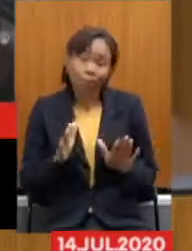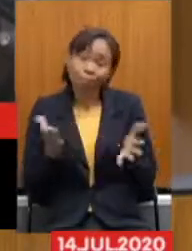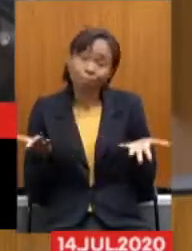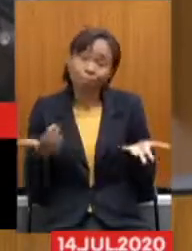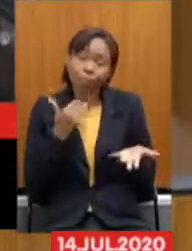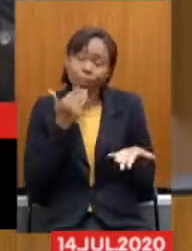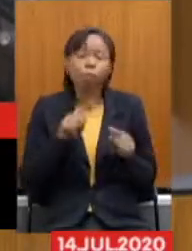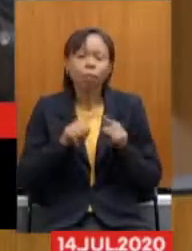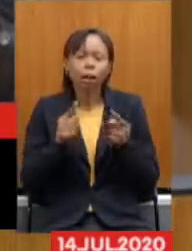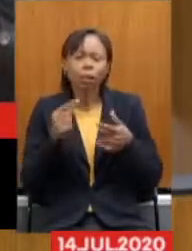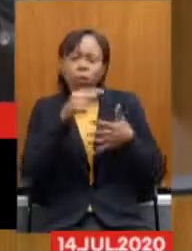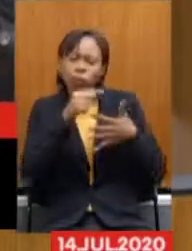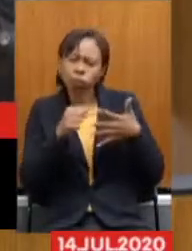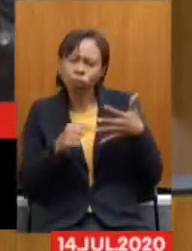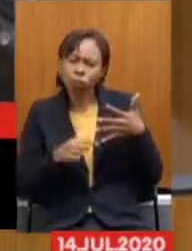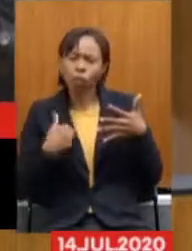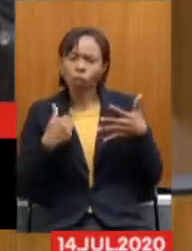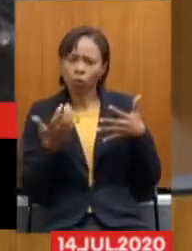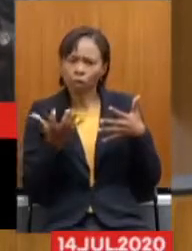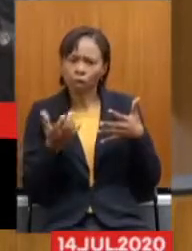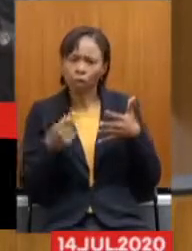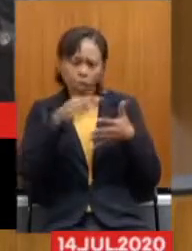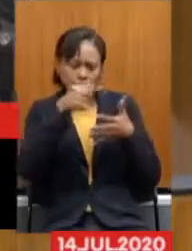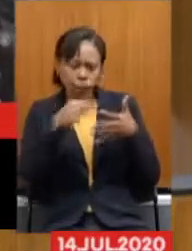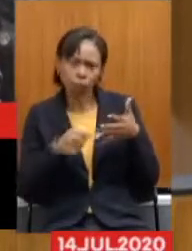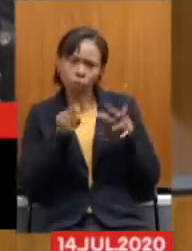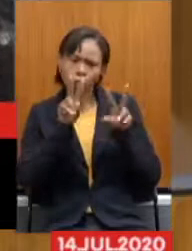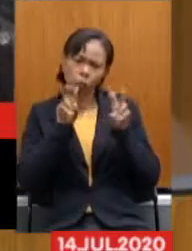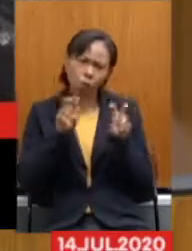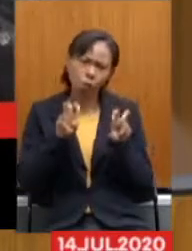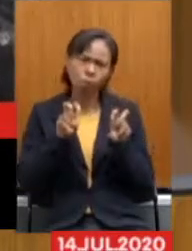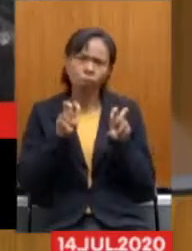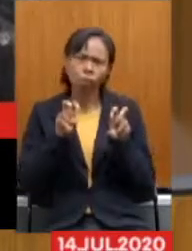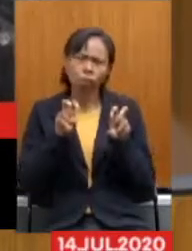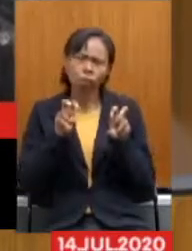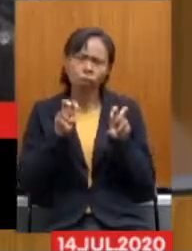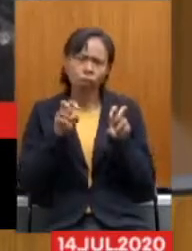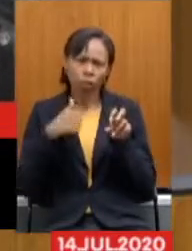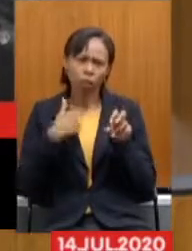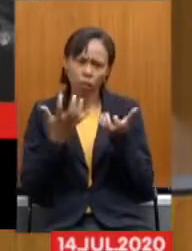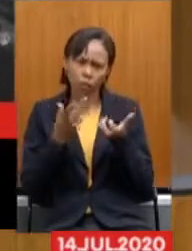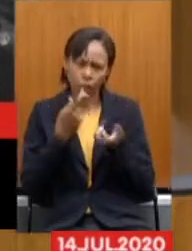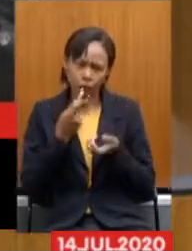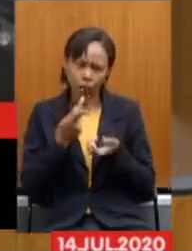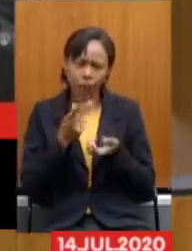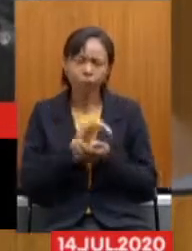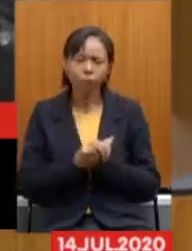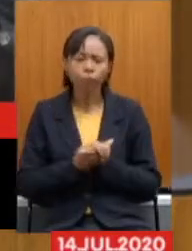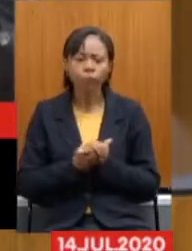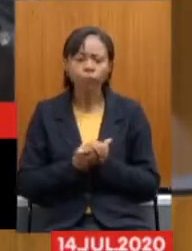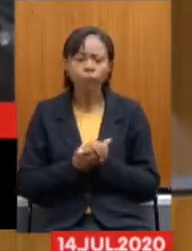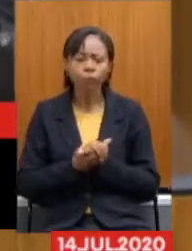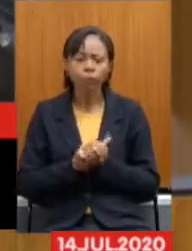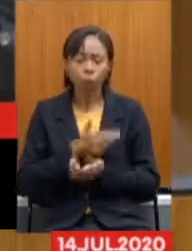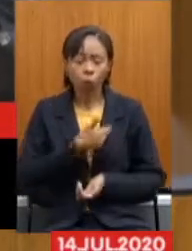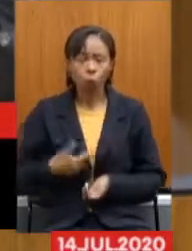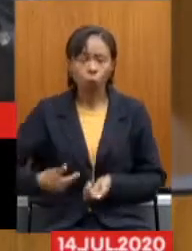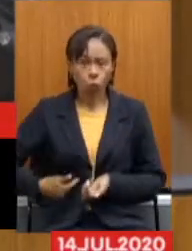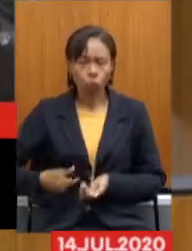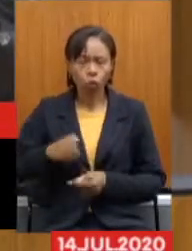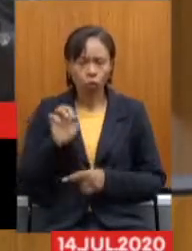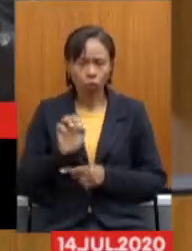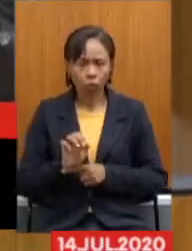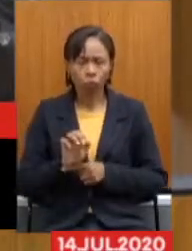Que eu quero Colocar sobre Algumas considerações Que eu ainda quero fazer Porque quando O Estado Ele envia